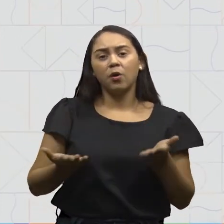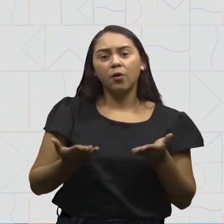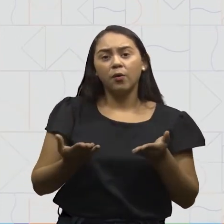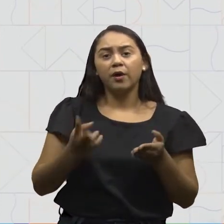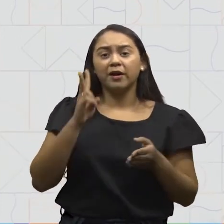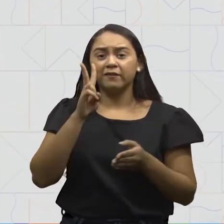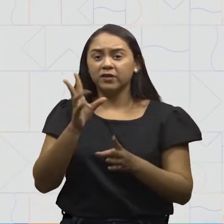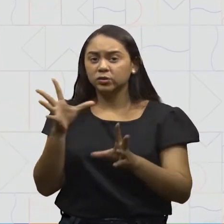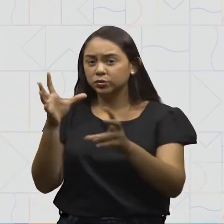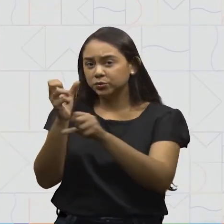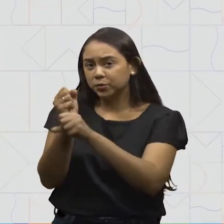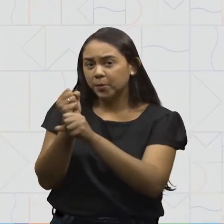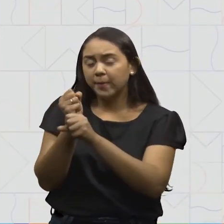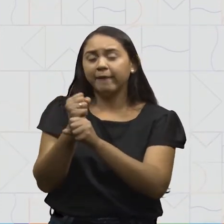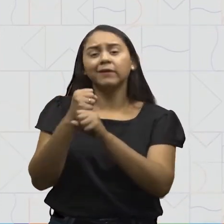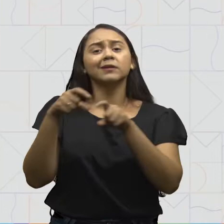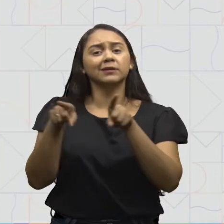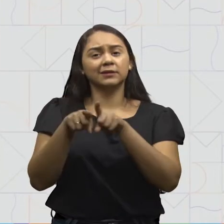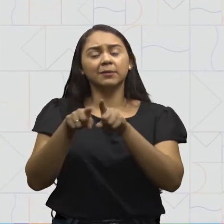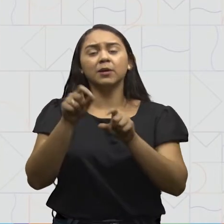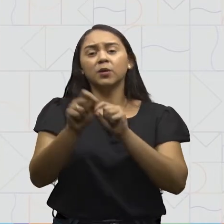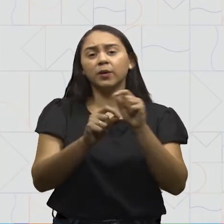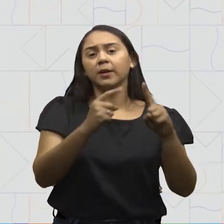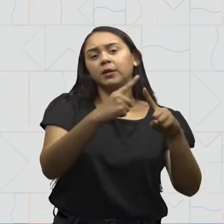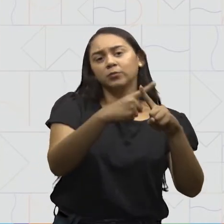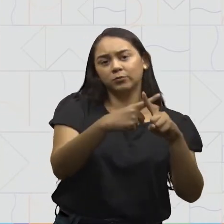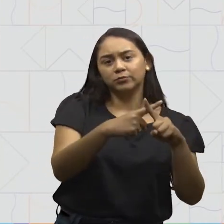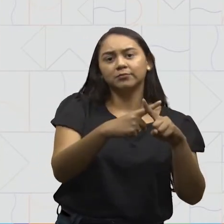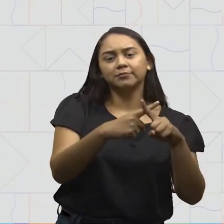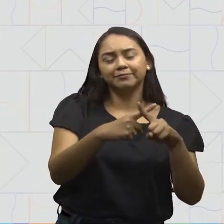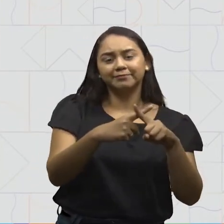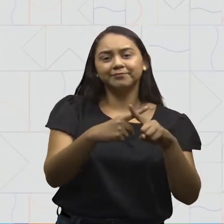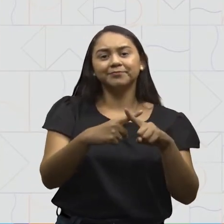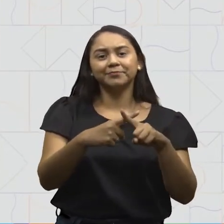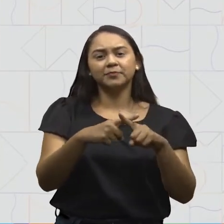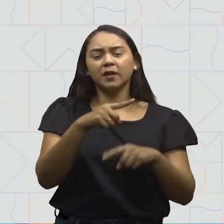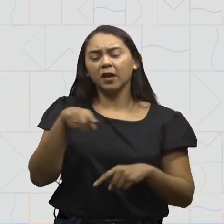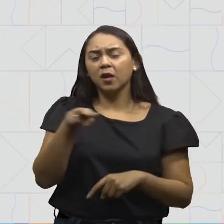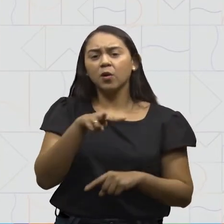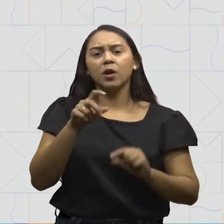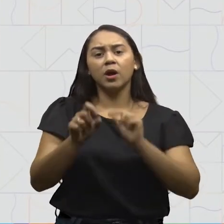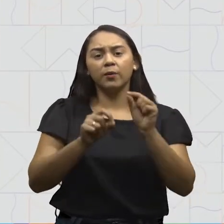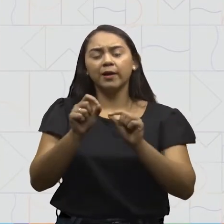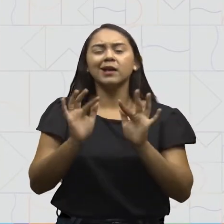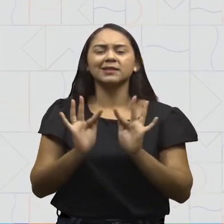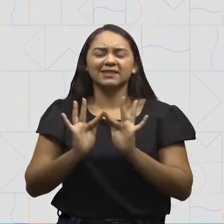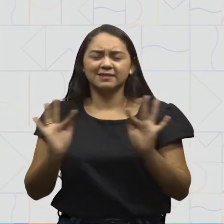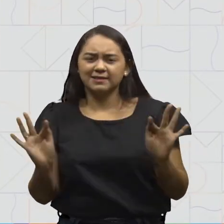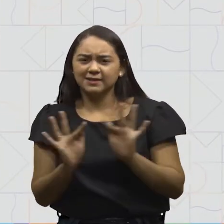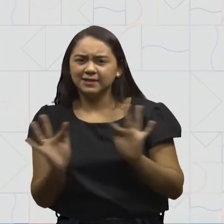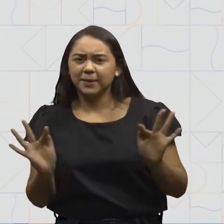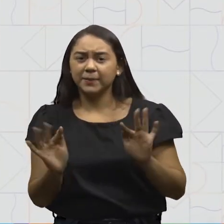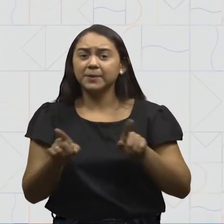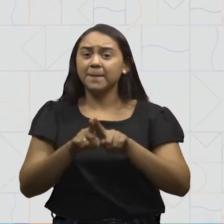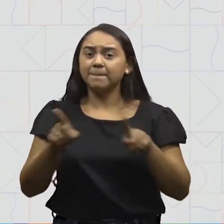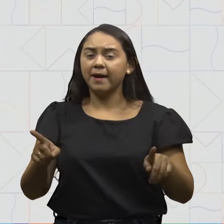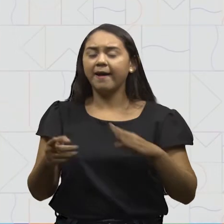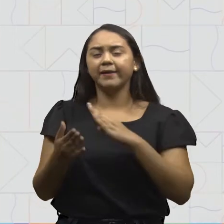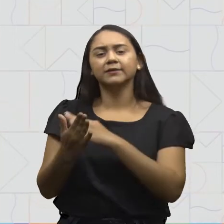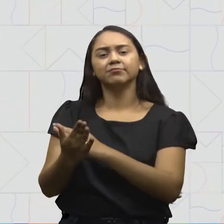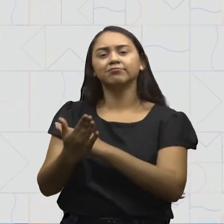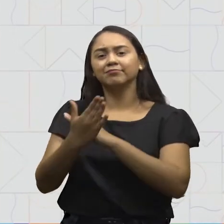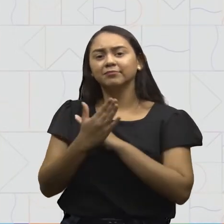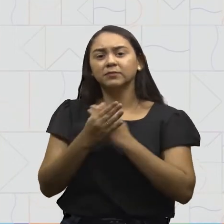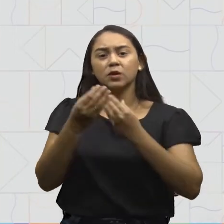poderemos tanto somar quanto multiplicar. Eles são bem simples, mas